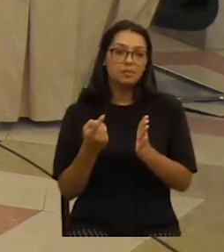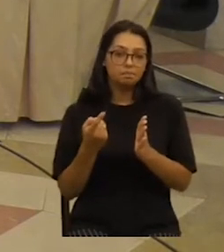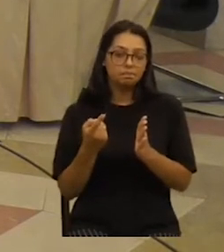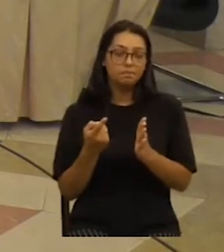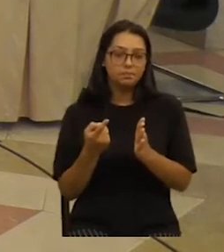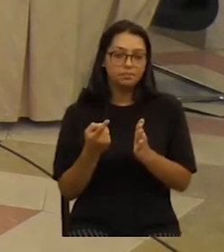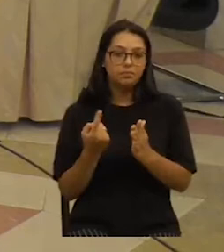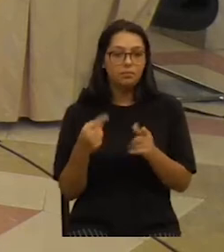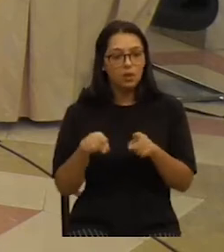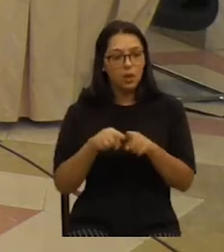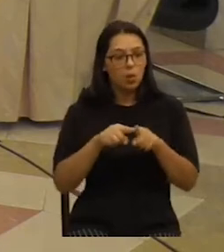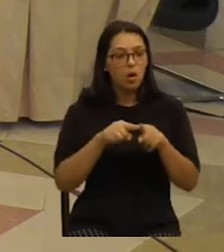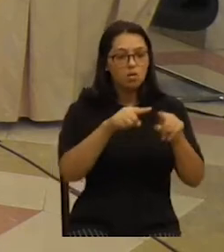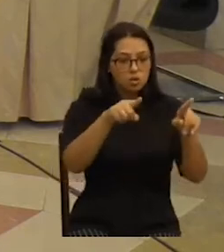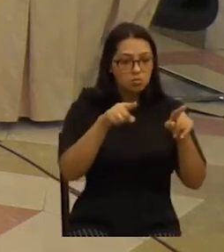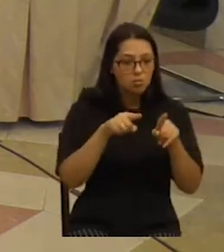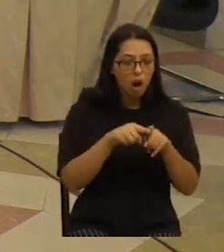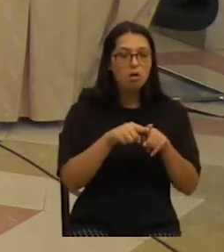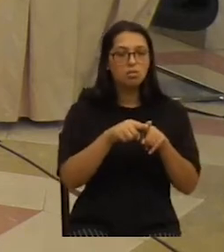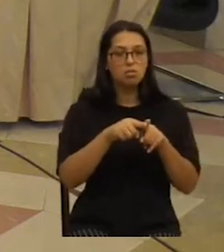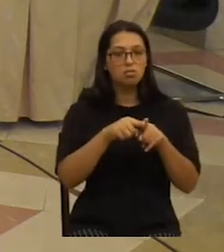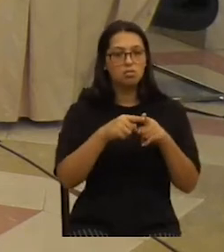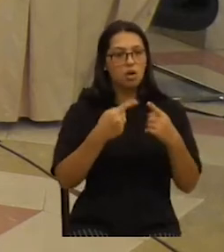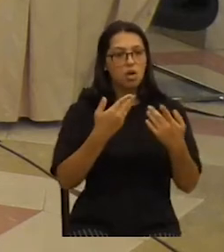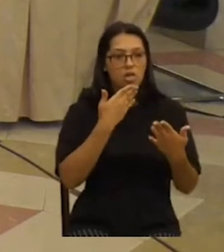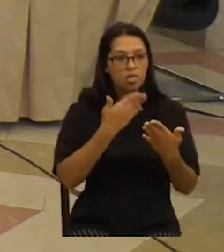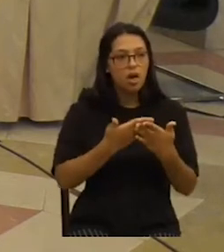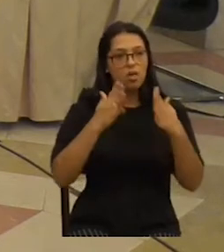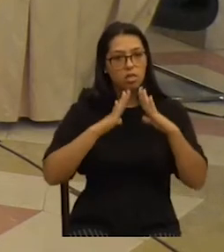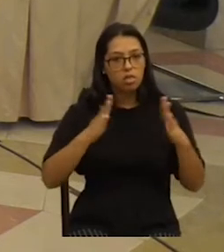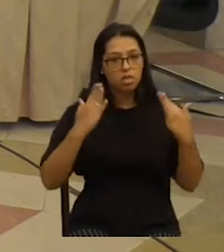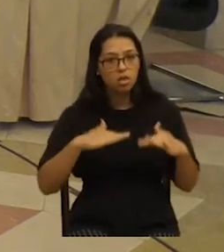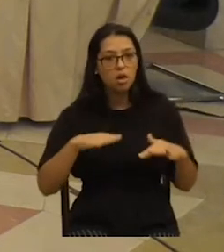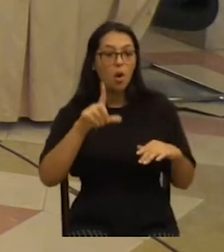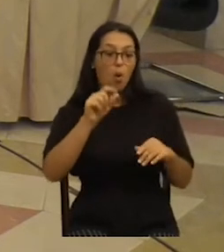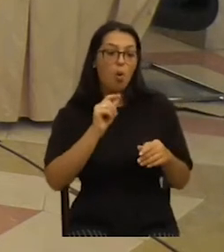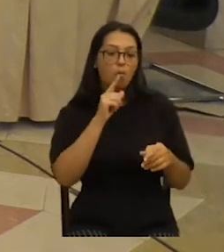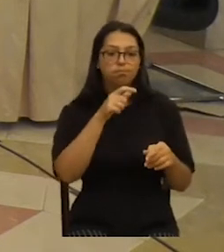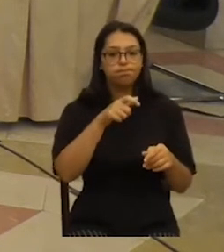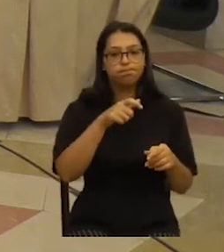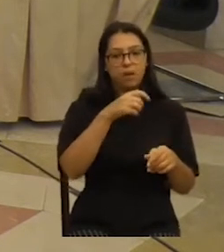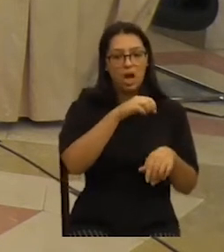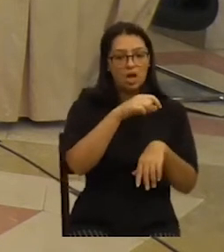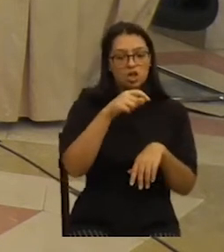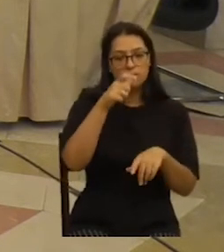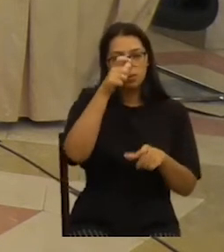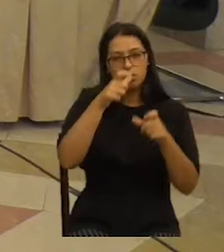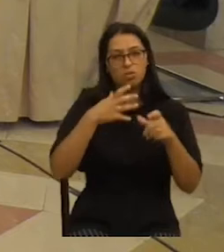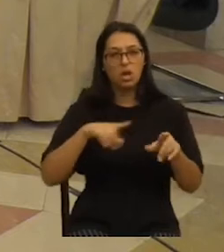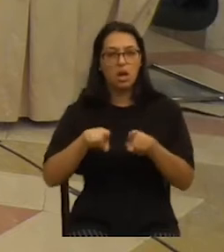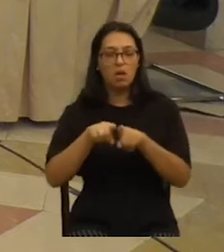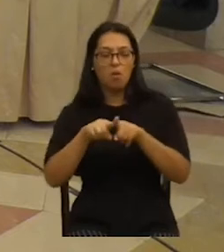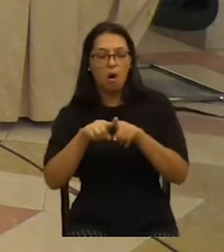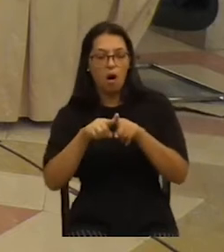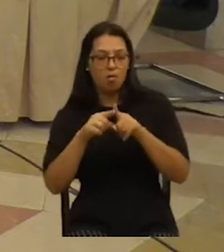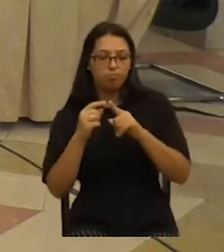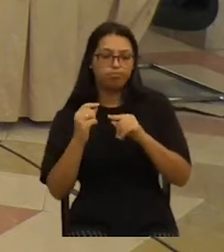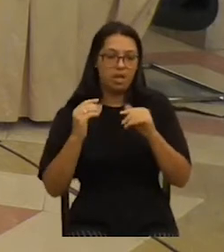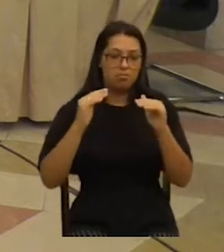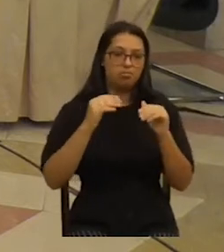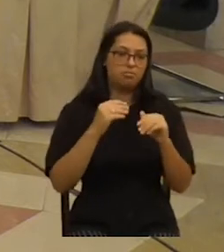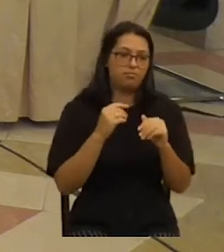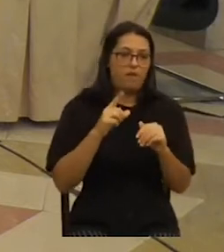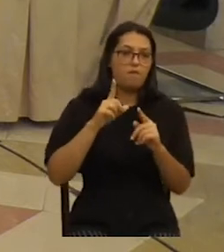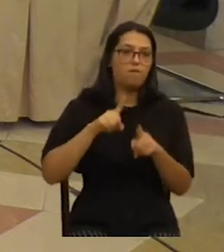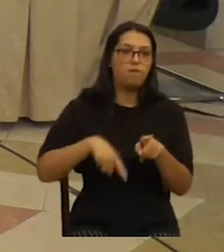espaços de mitigação e de abrigo para as pessoas que procuram fugir